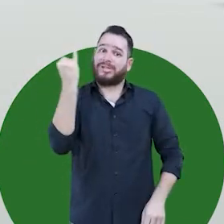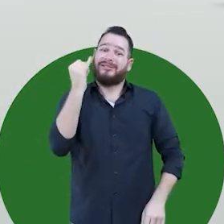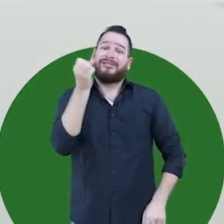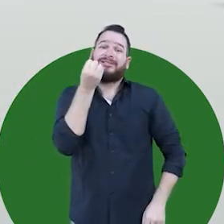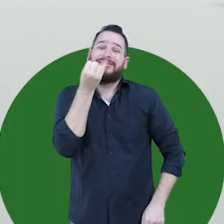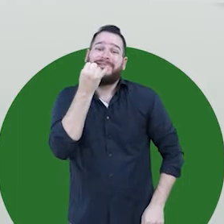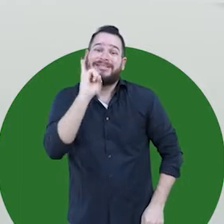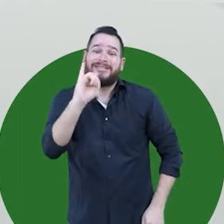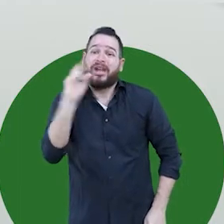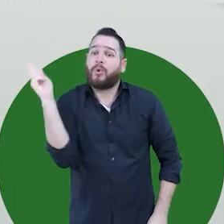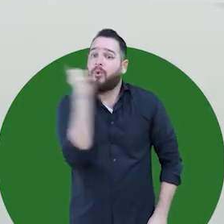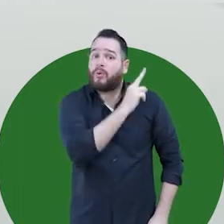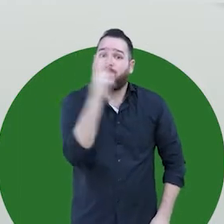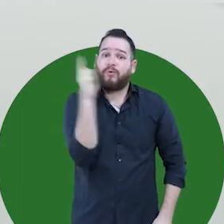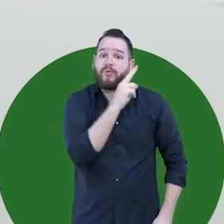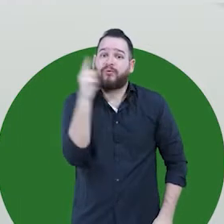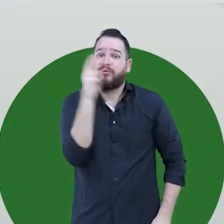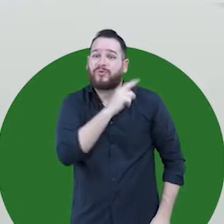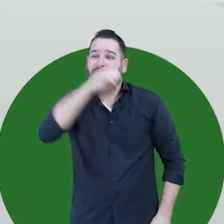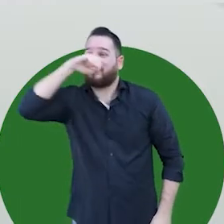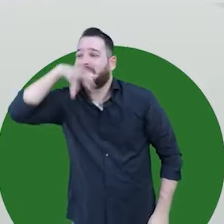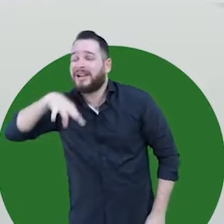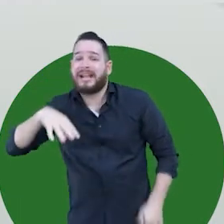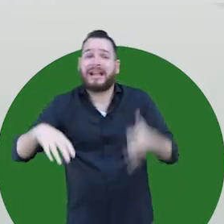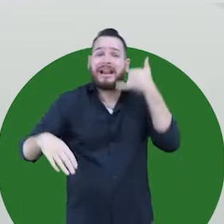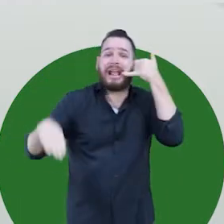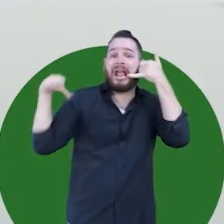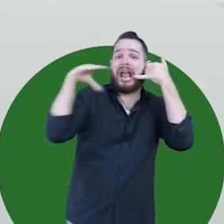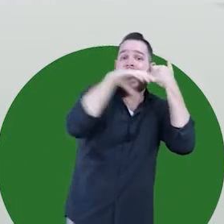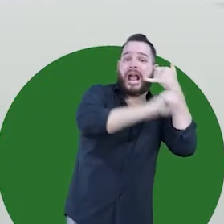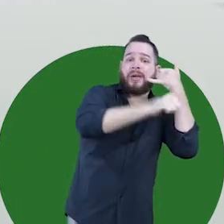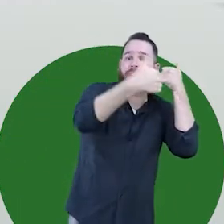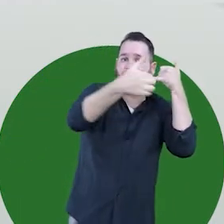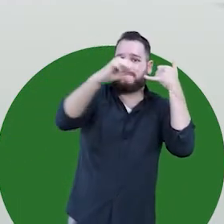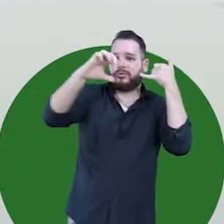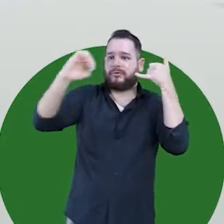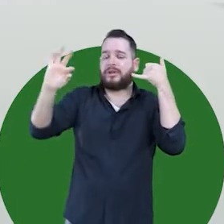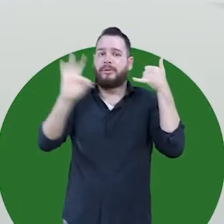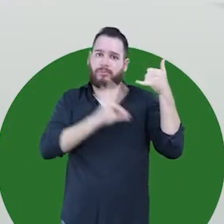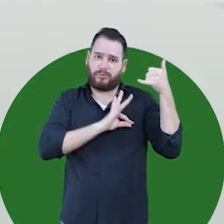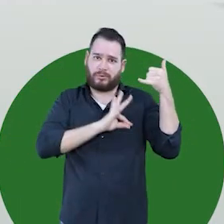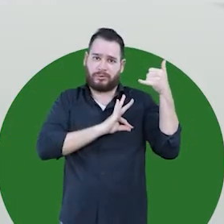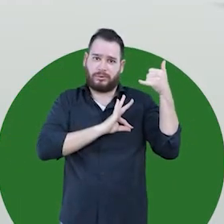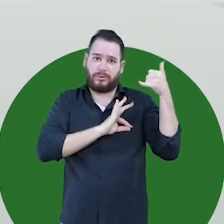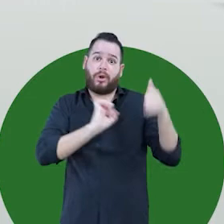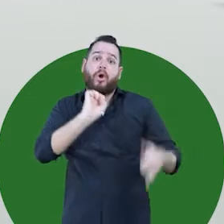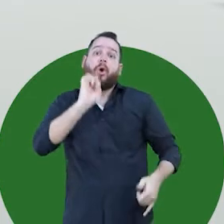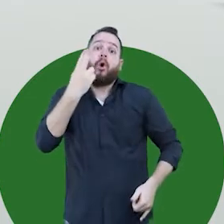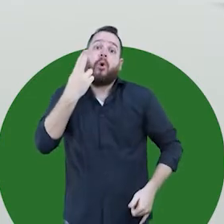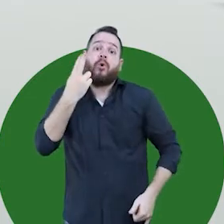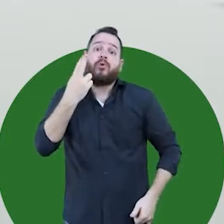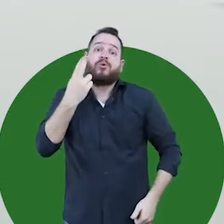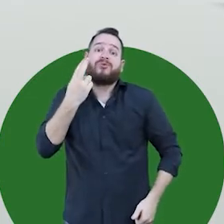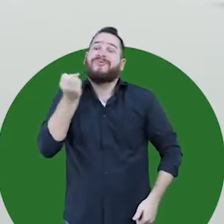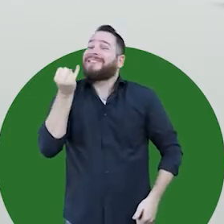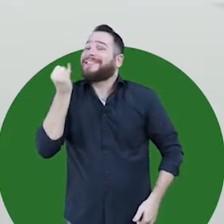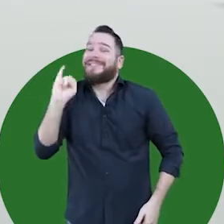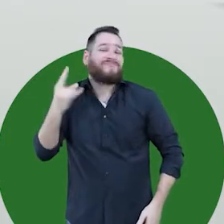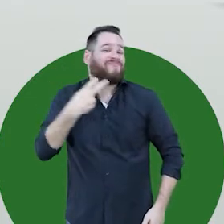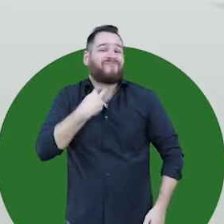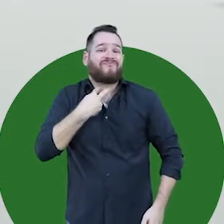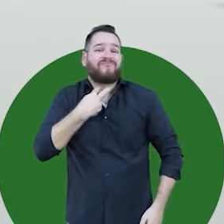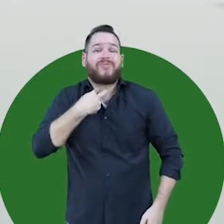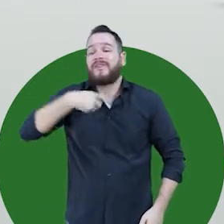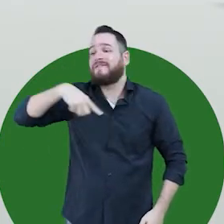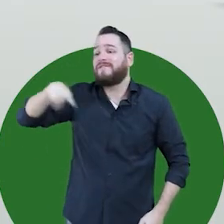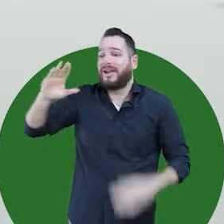se a situação for de emergência, ligue imediatamente para o 190 e assone a polícia. Ou, se não conseguir, vá até